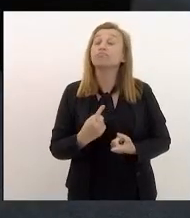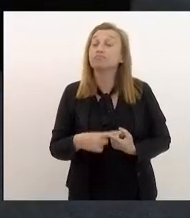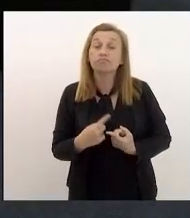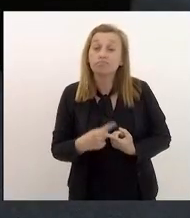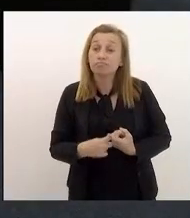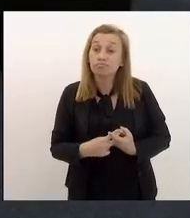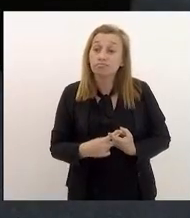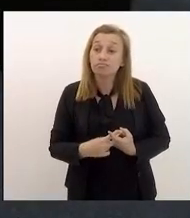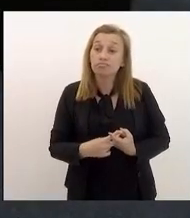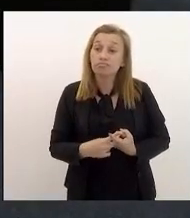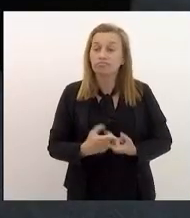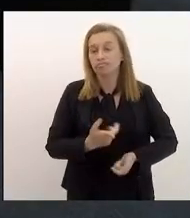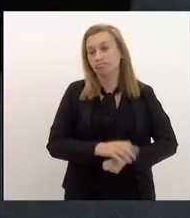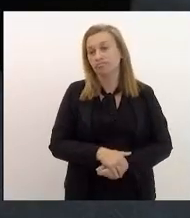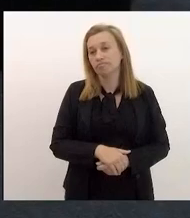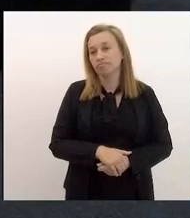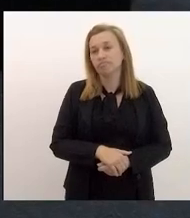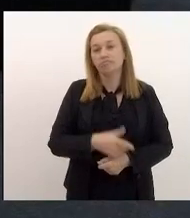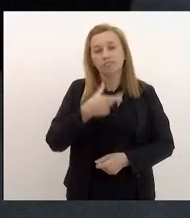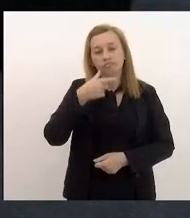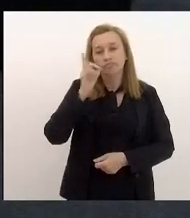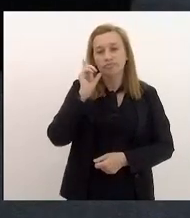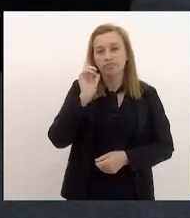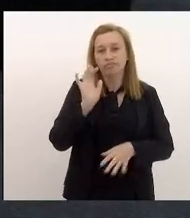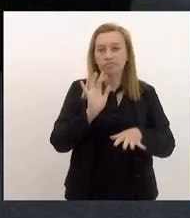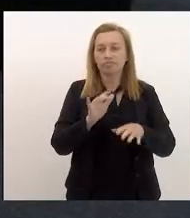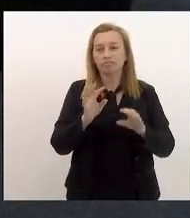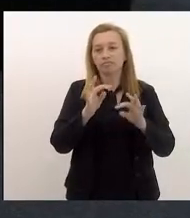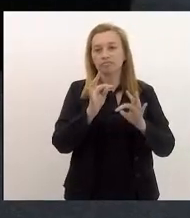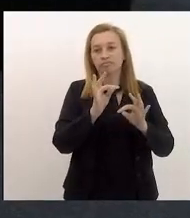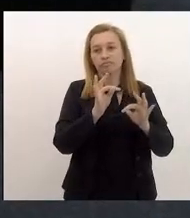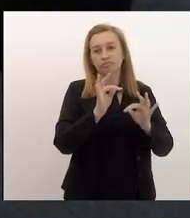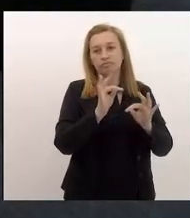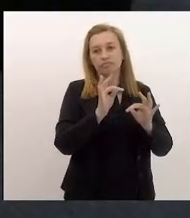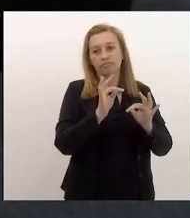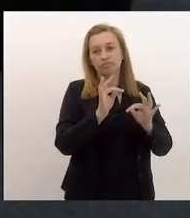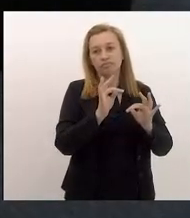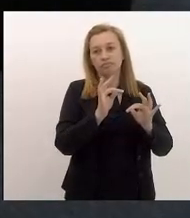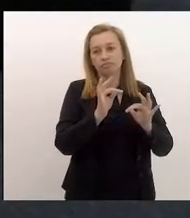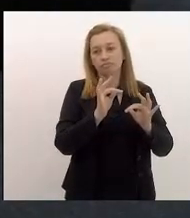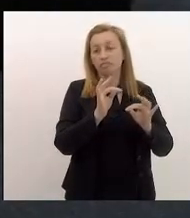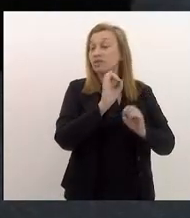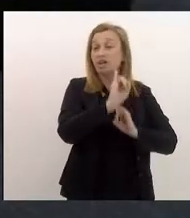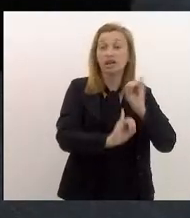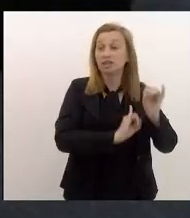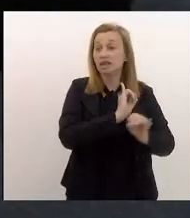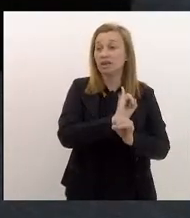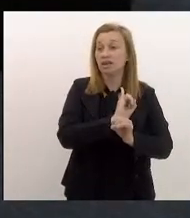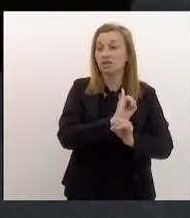ontem na internet, Sr. Presidente, tinha gente